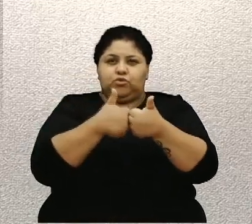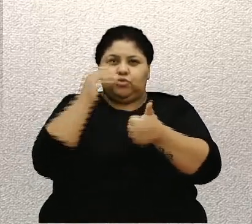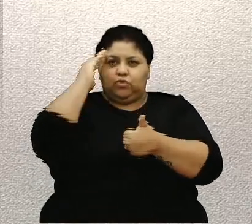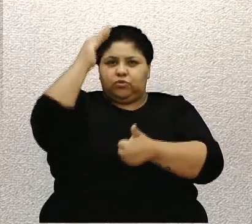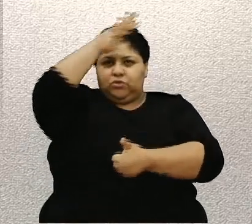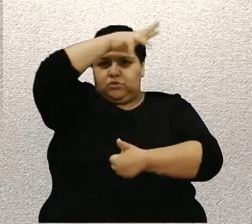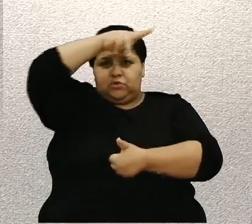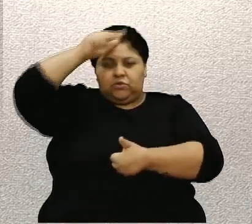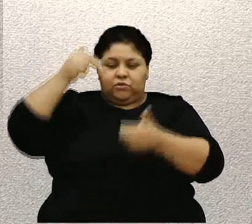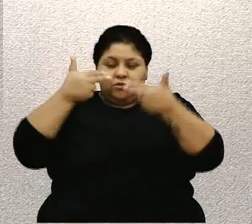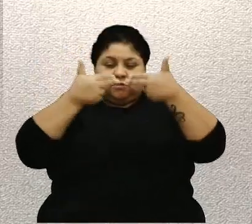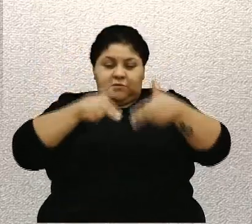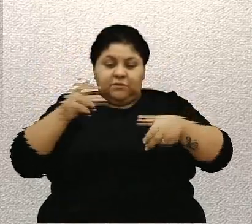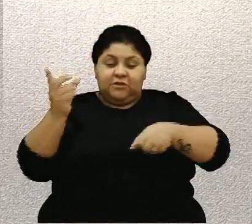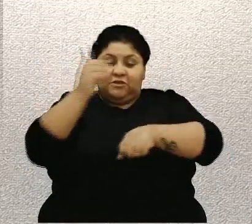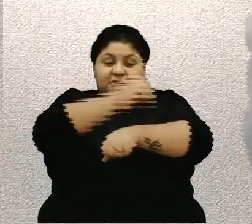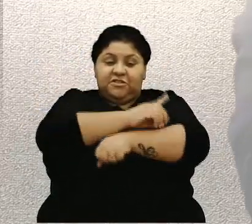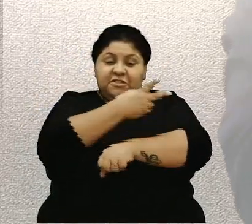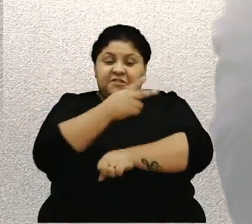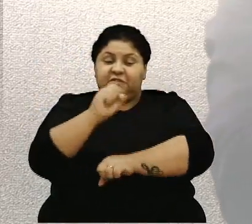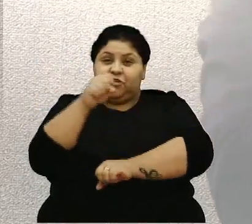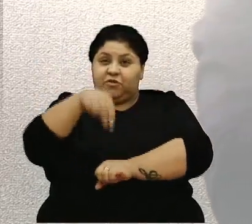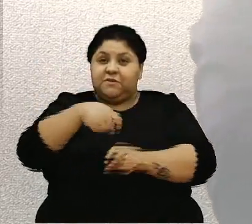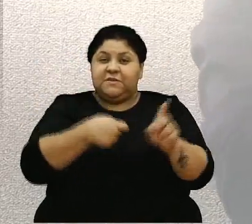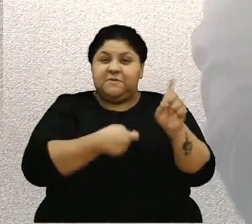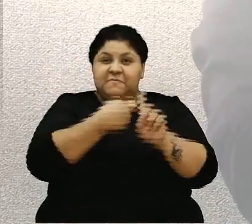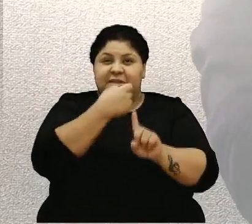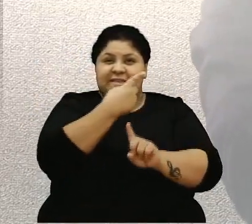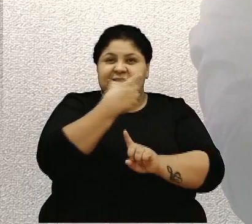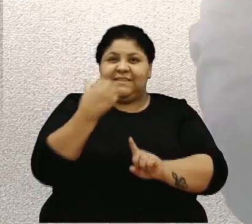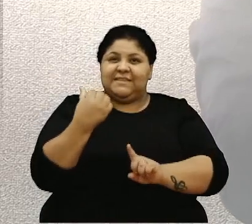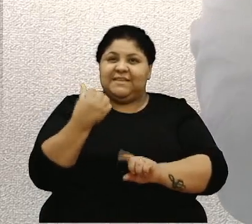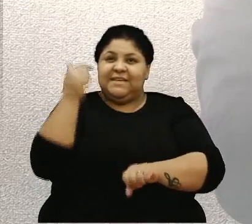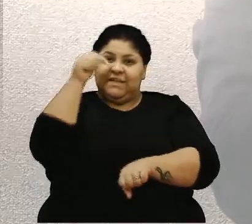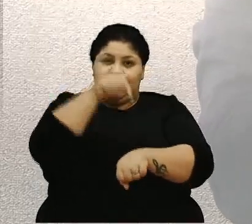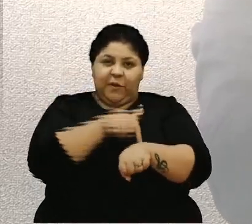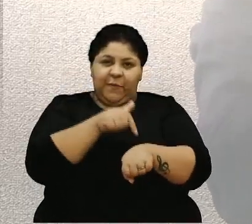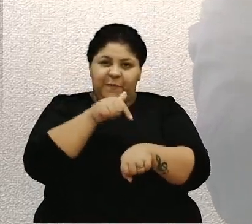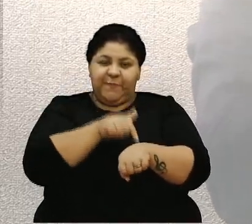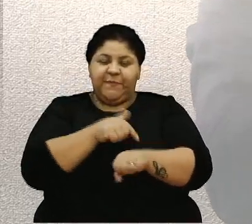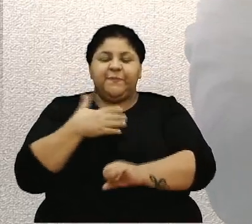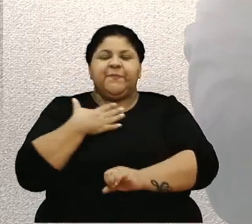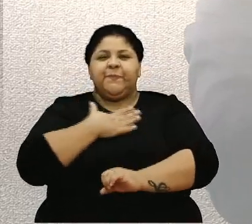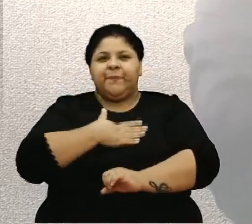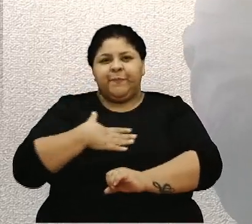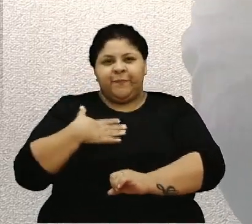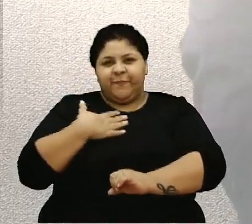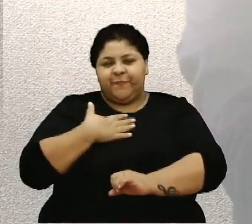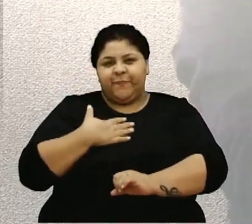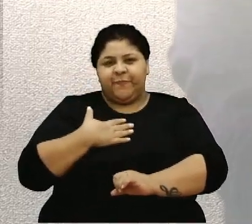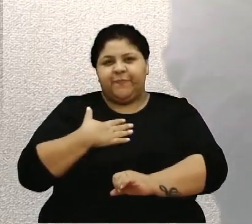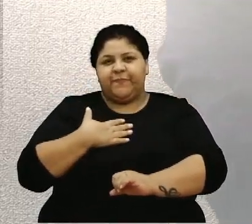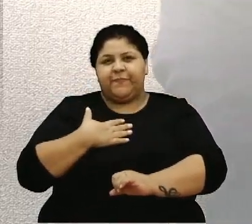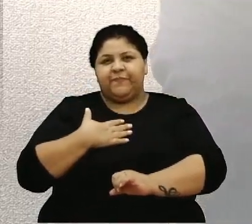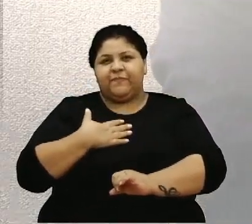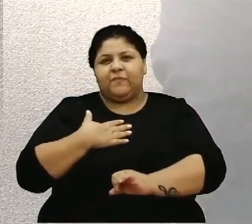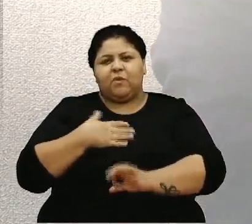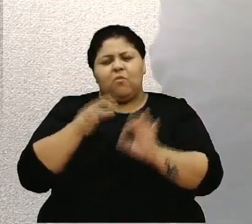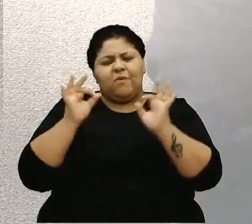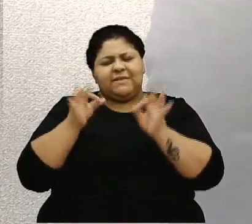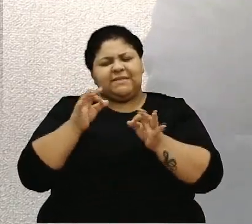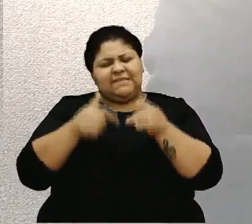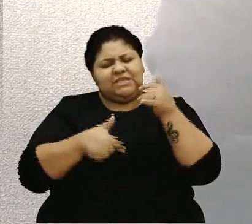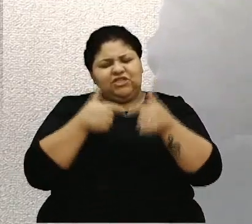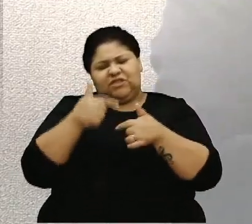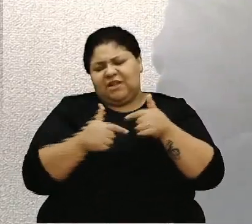será no dia 28 deste mês, às 16 horas. Então, desde já desejar um profícuo trabalho a